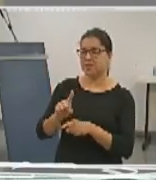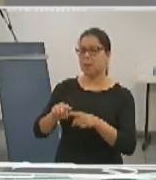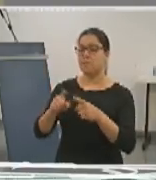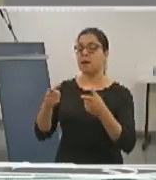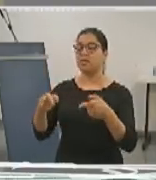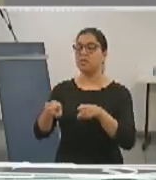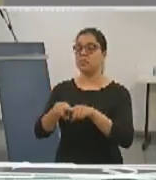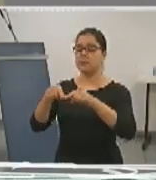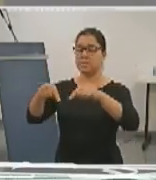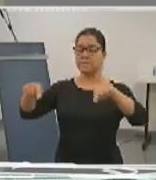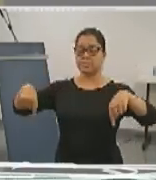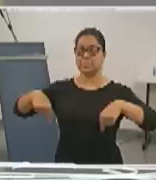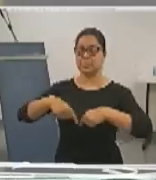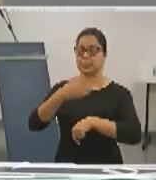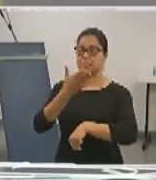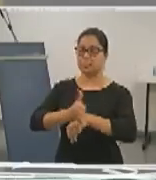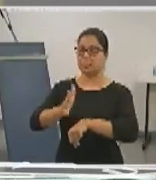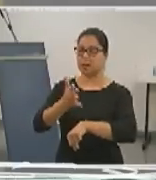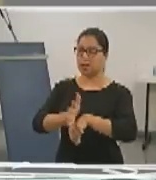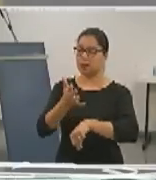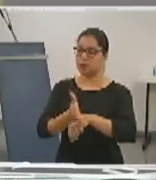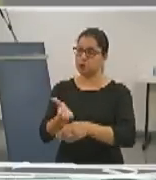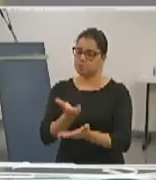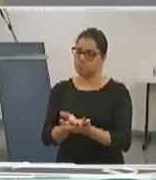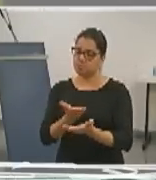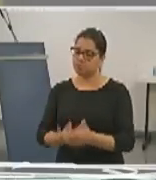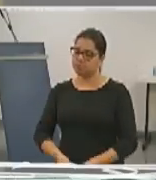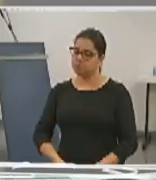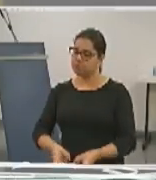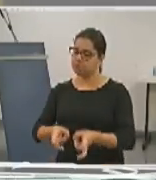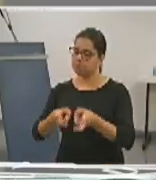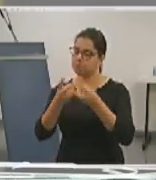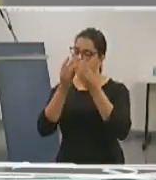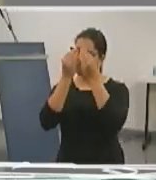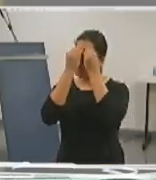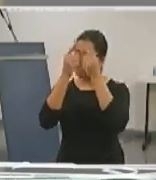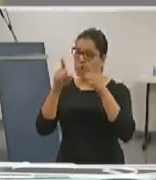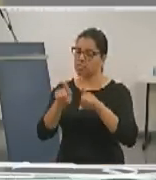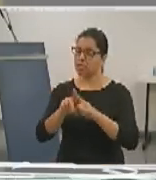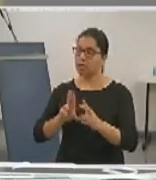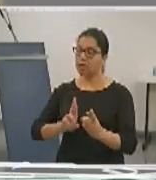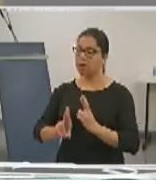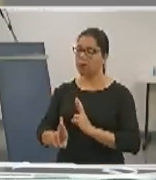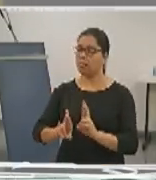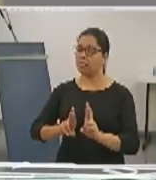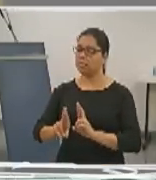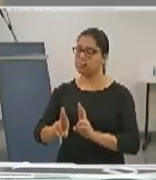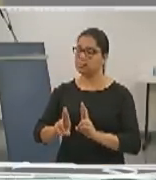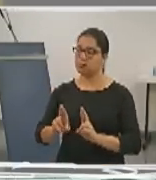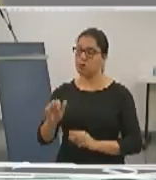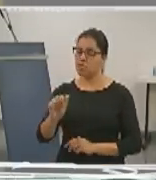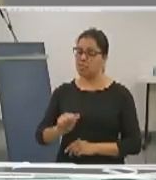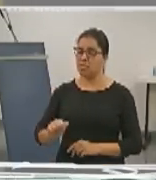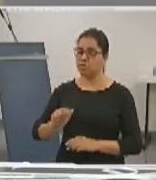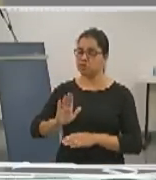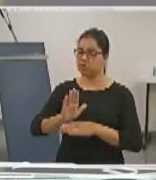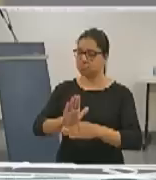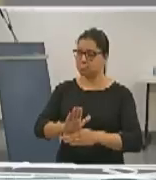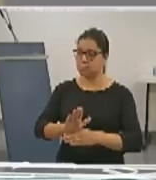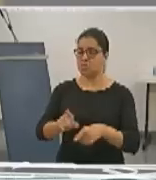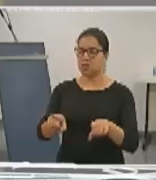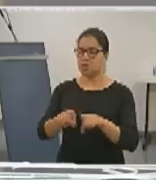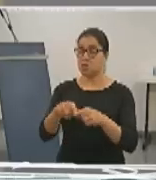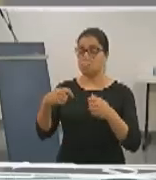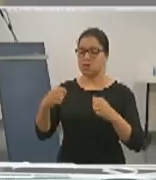sala de aula prática, o que guarda íntima relação com a assistência. por isso é preciso lutarmos pela